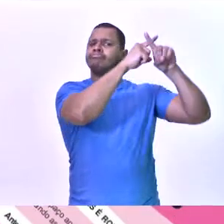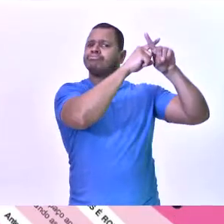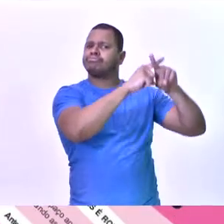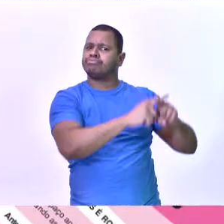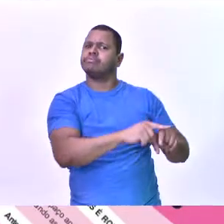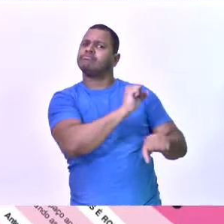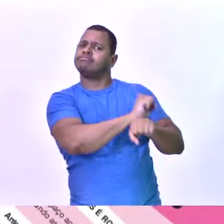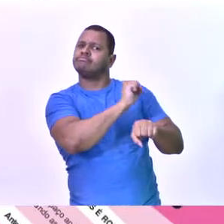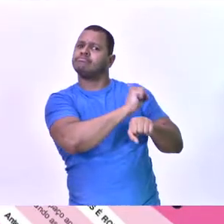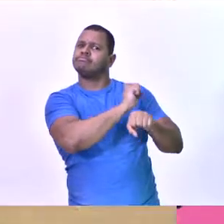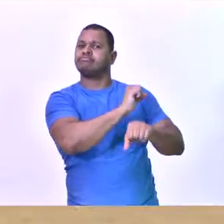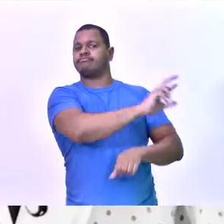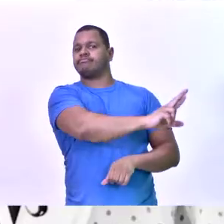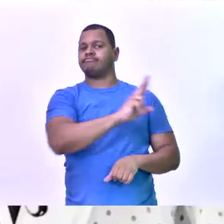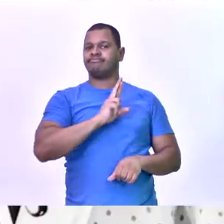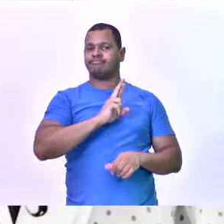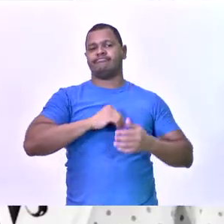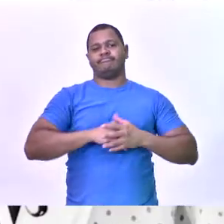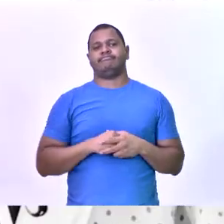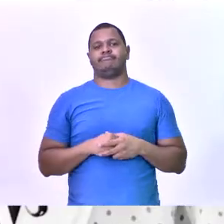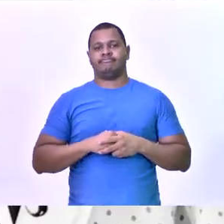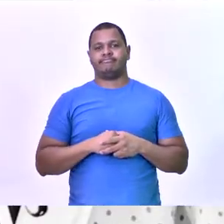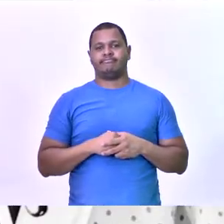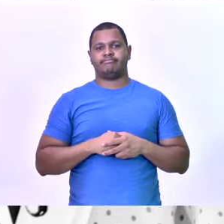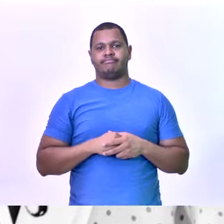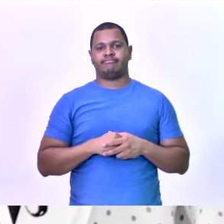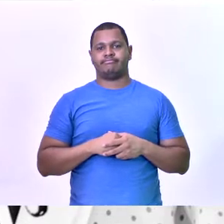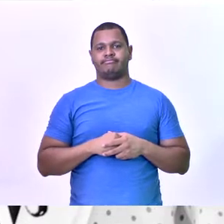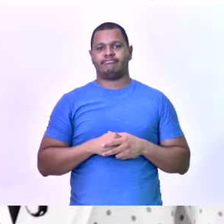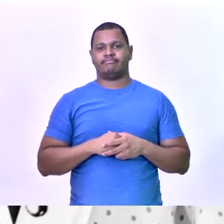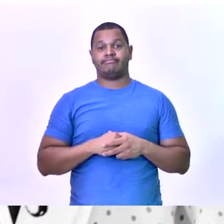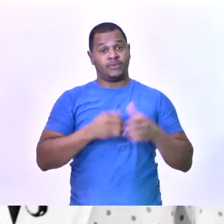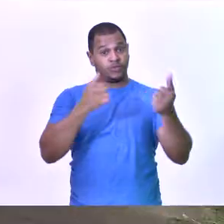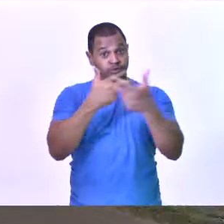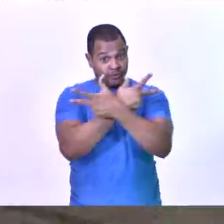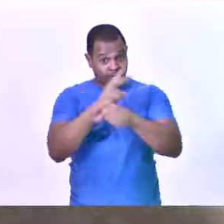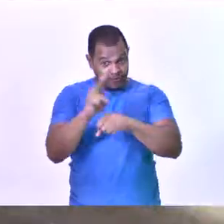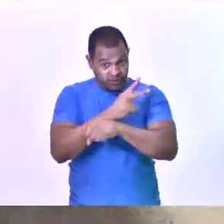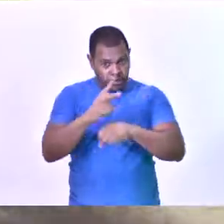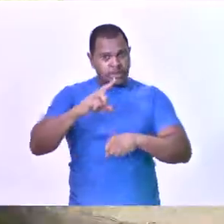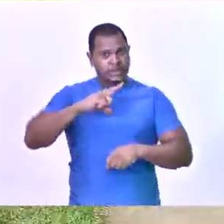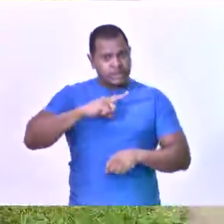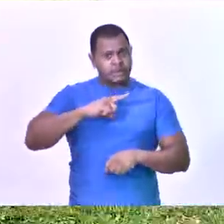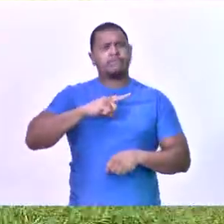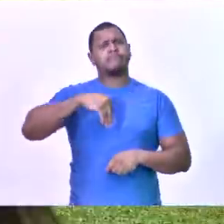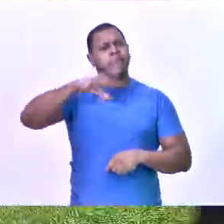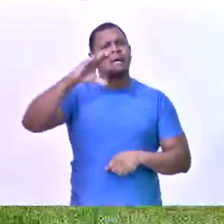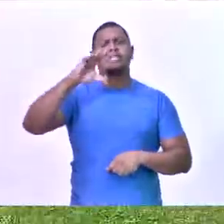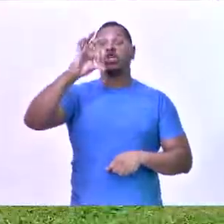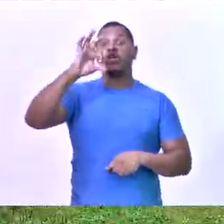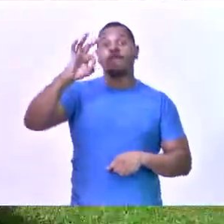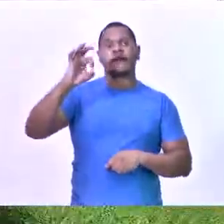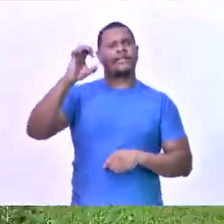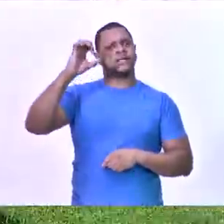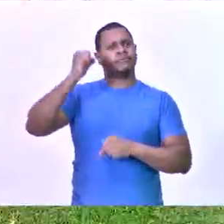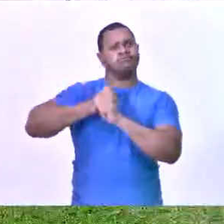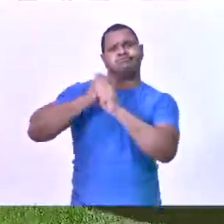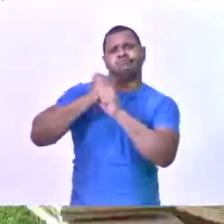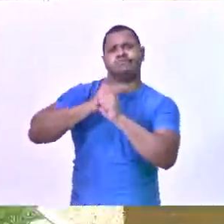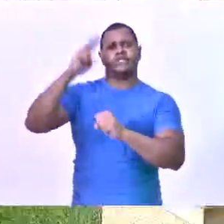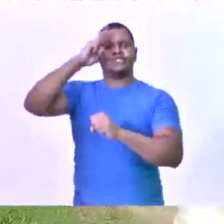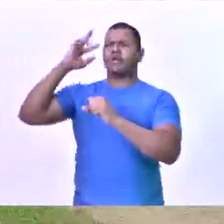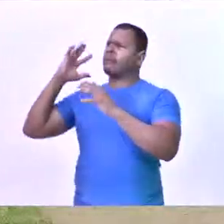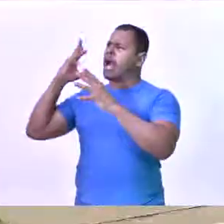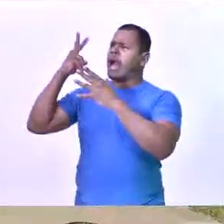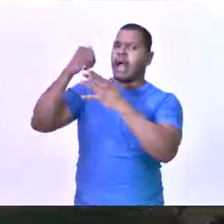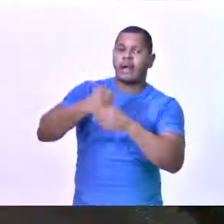concorrem às vagas da universidade por meio do SISU. A Universidade Federal de Viçosa possui mais de 90